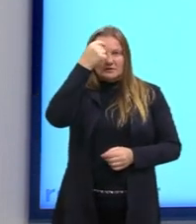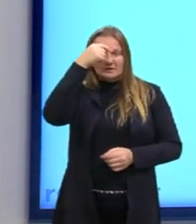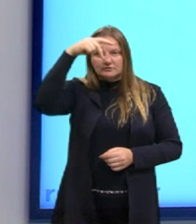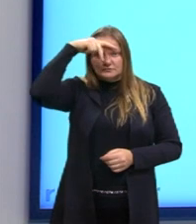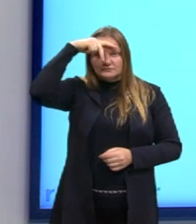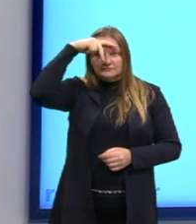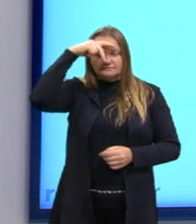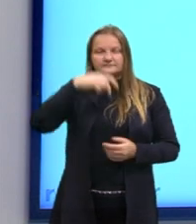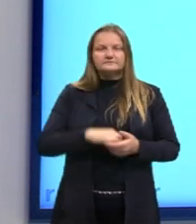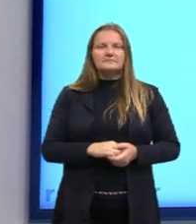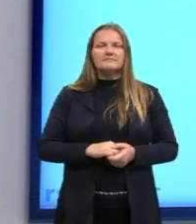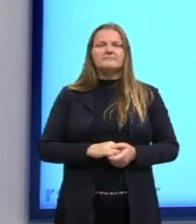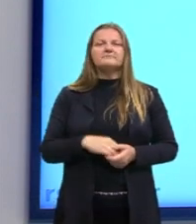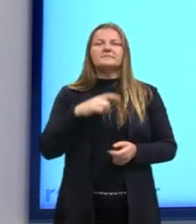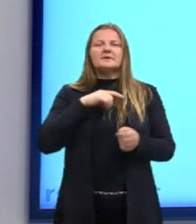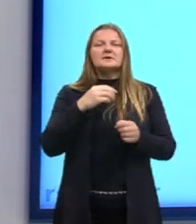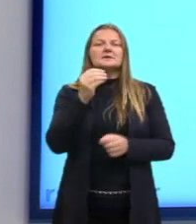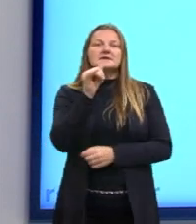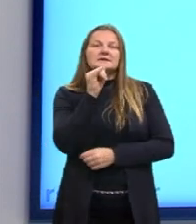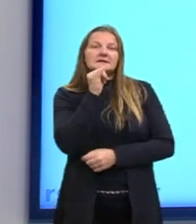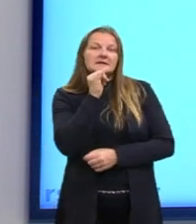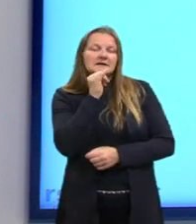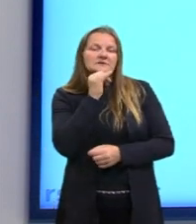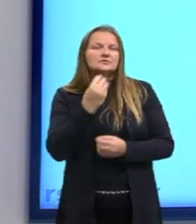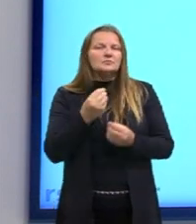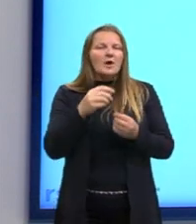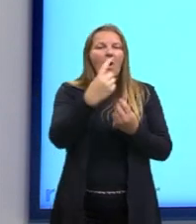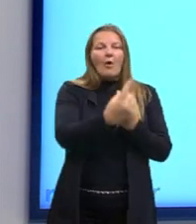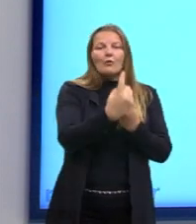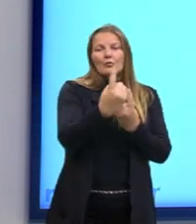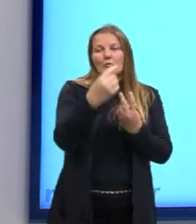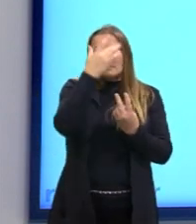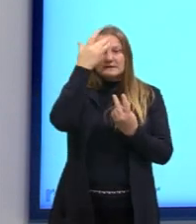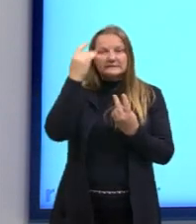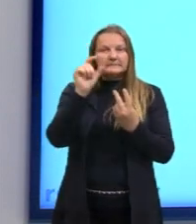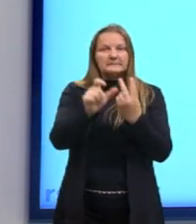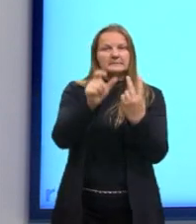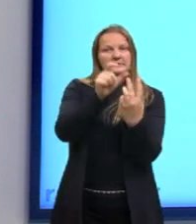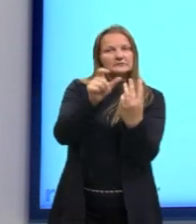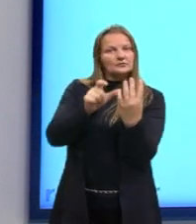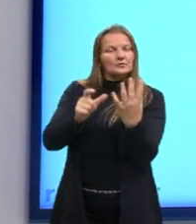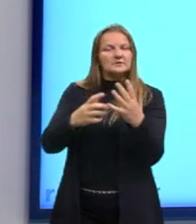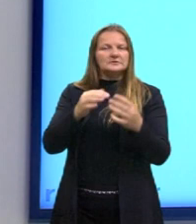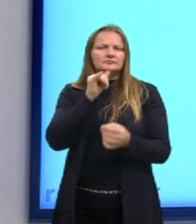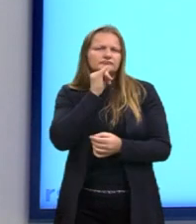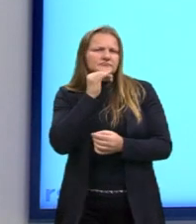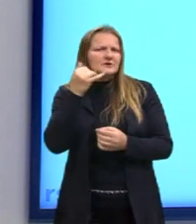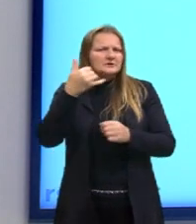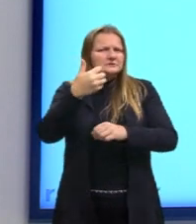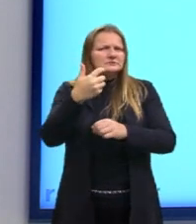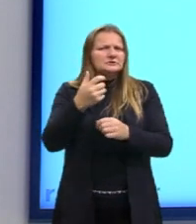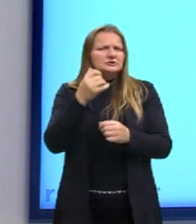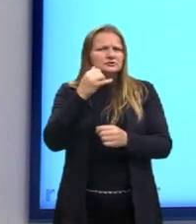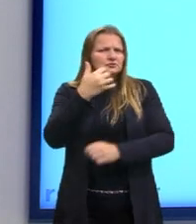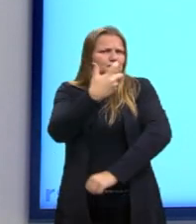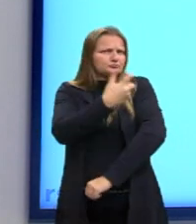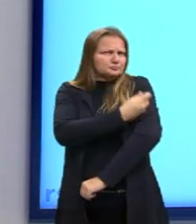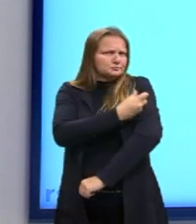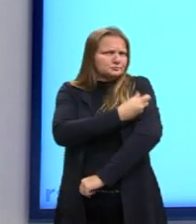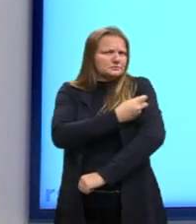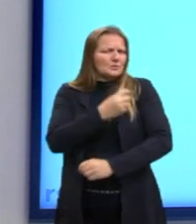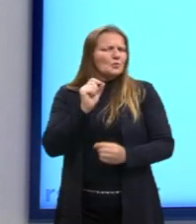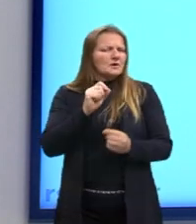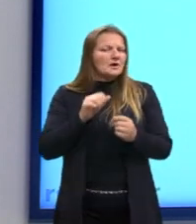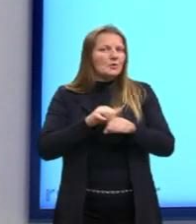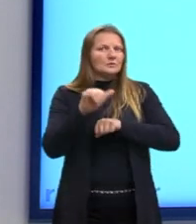testes, né? Para a Covid. Então, esse período experimental, se testavam vários antídotos para ver o que